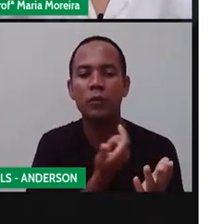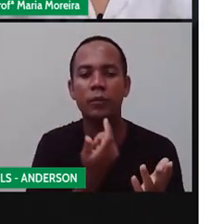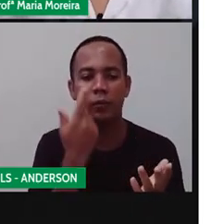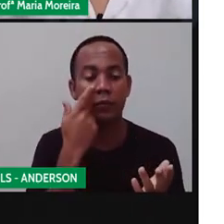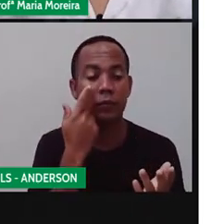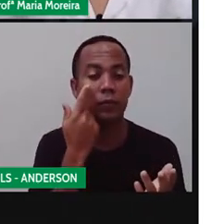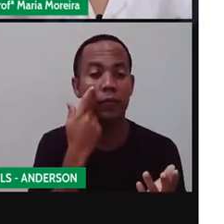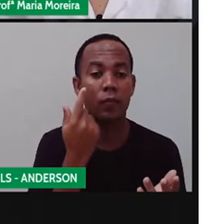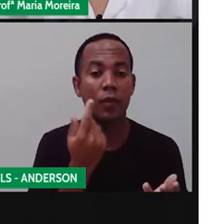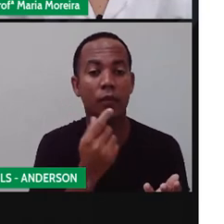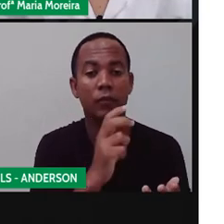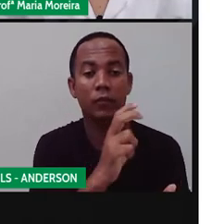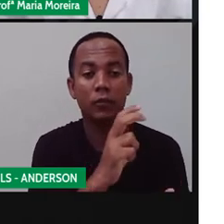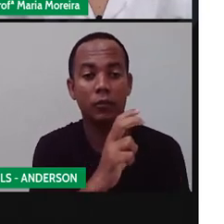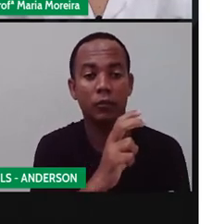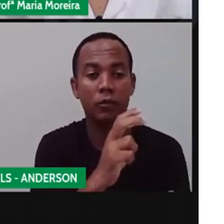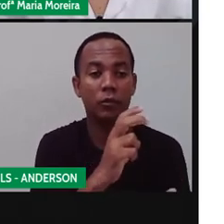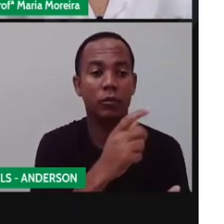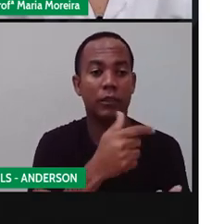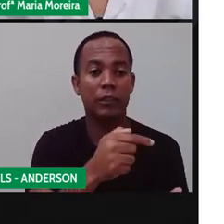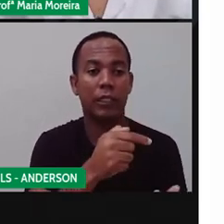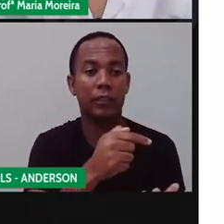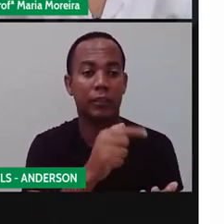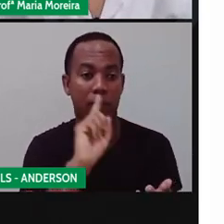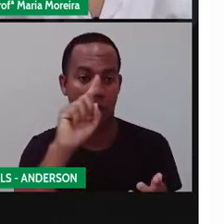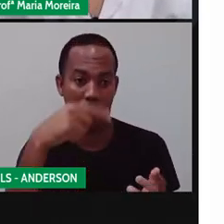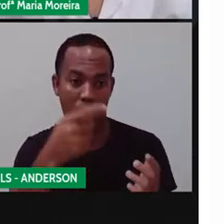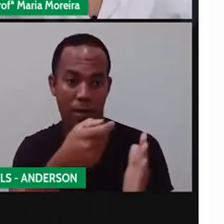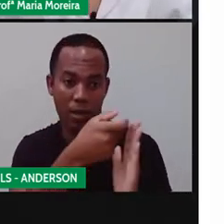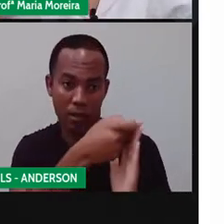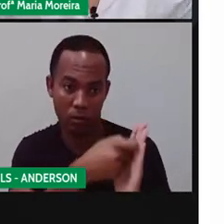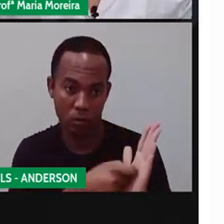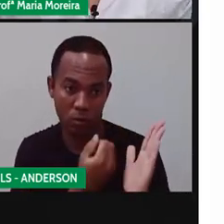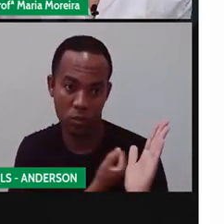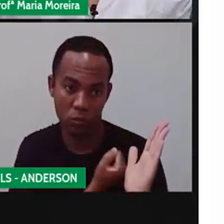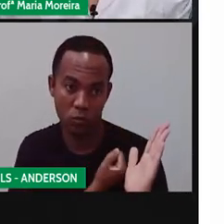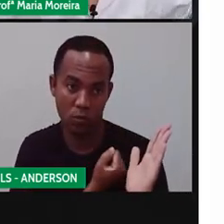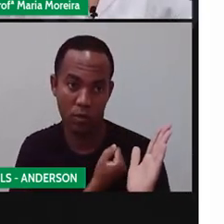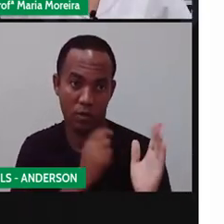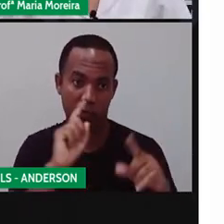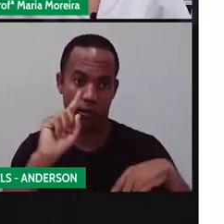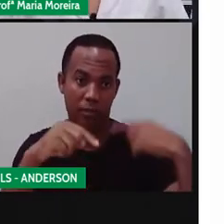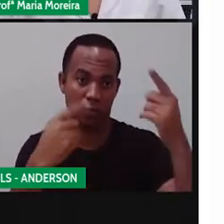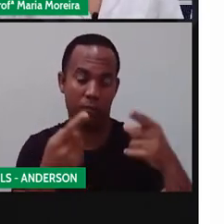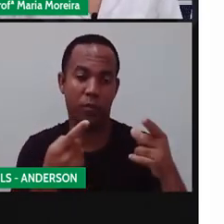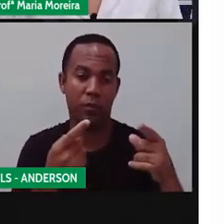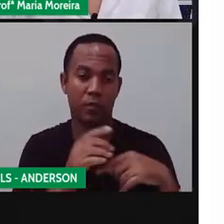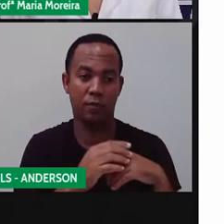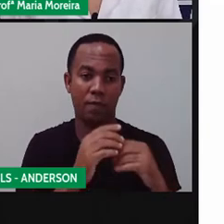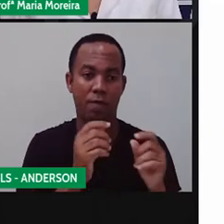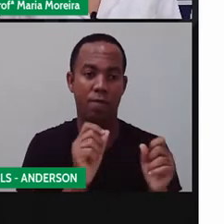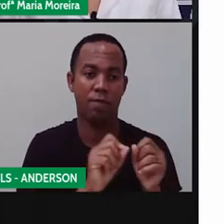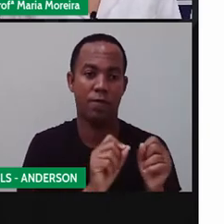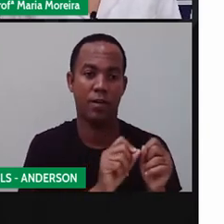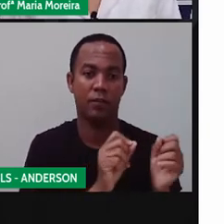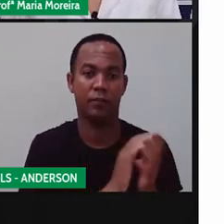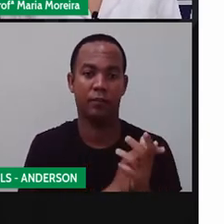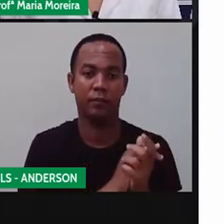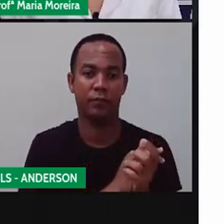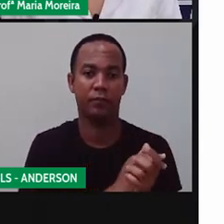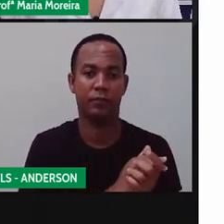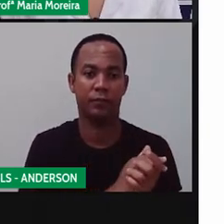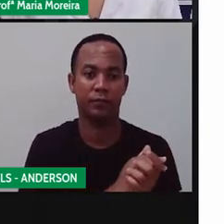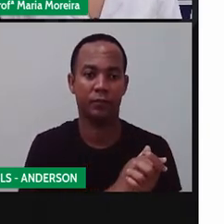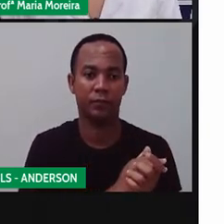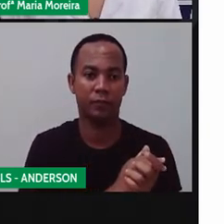E aí? Como seria? Anota os números, depois faz. E 61? E aí?